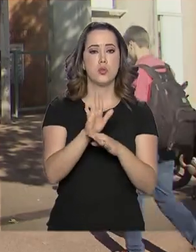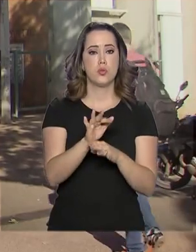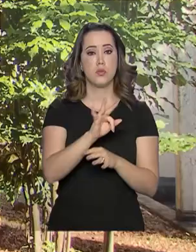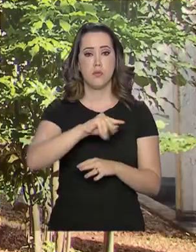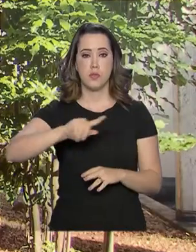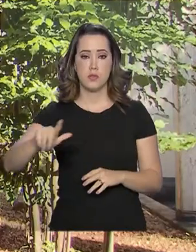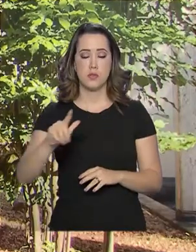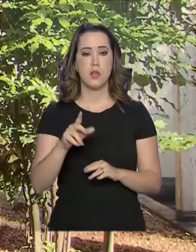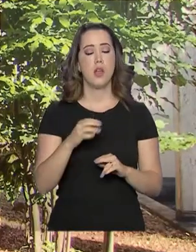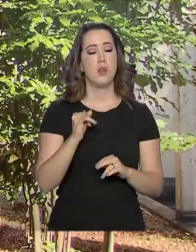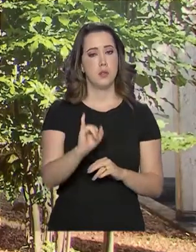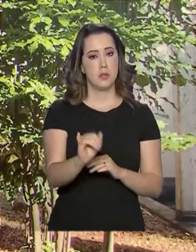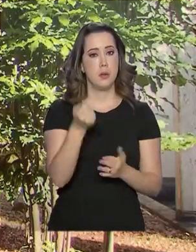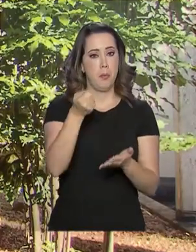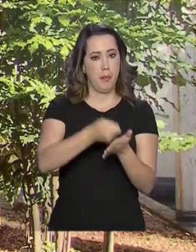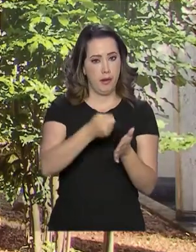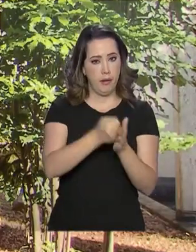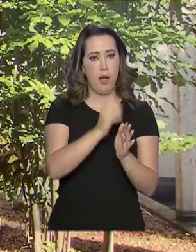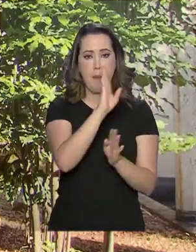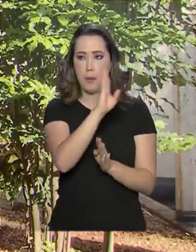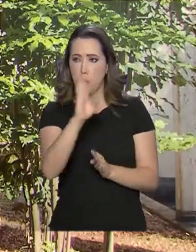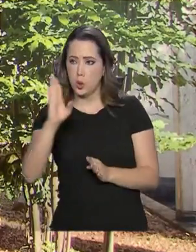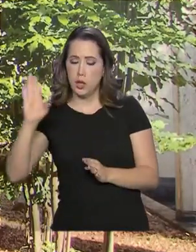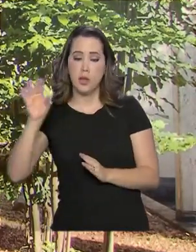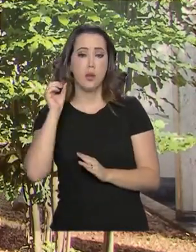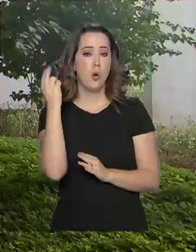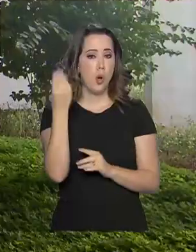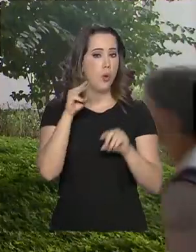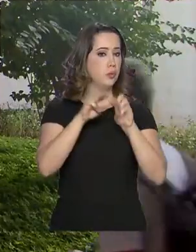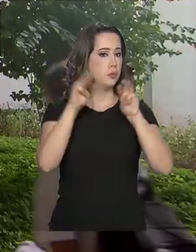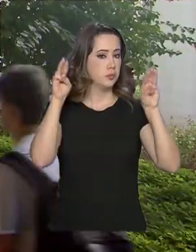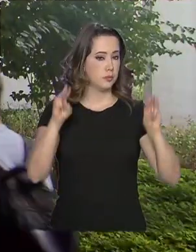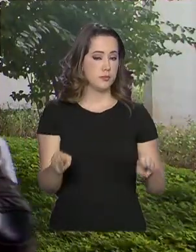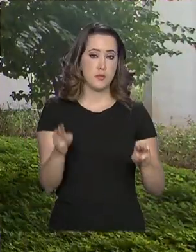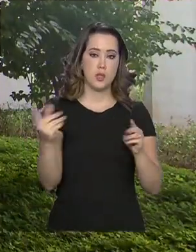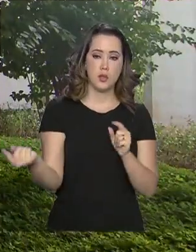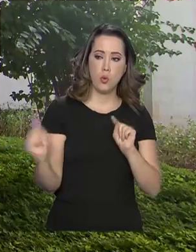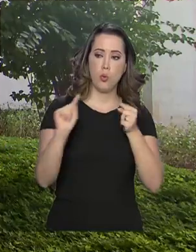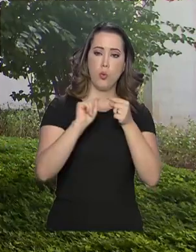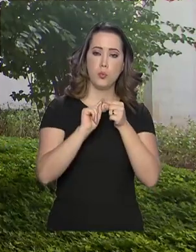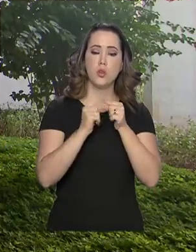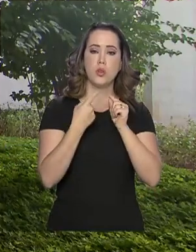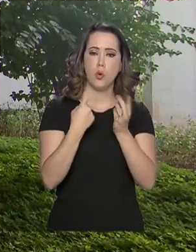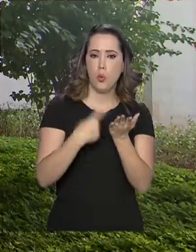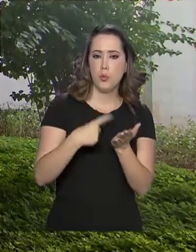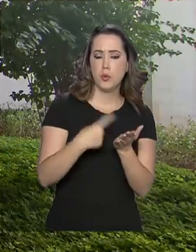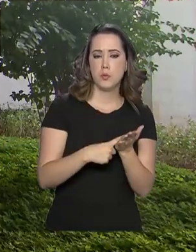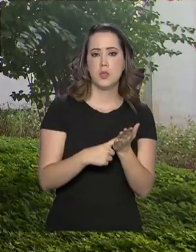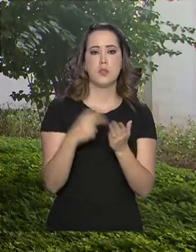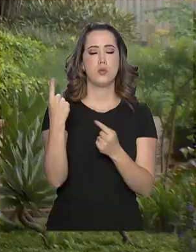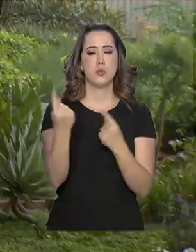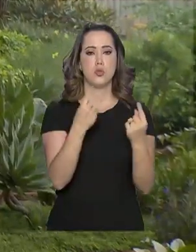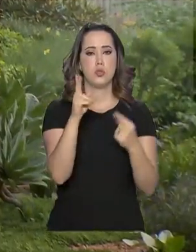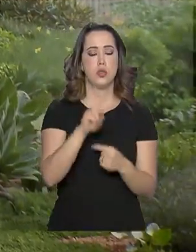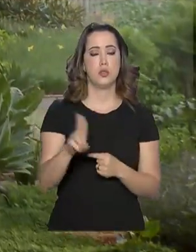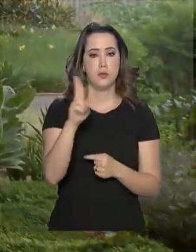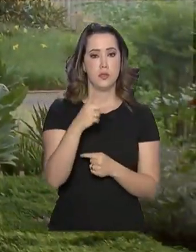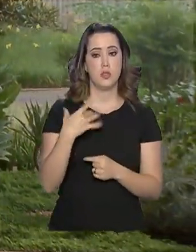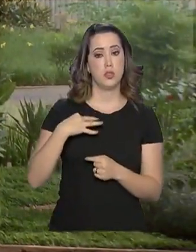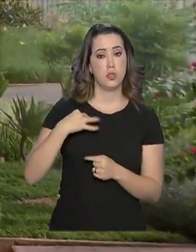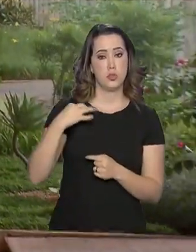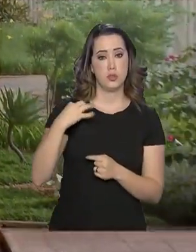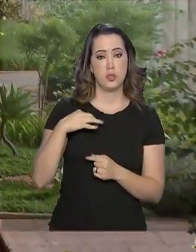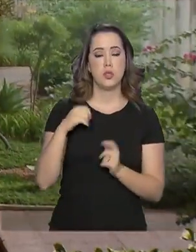fiscais quando financiar bibliotecas ou museus. A adesão das universidades é voluntária e haverá